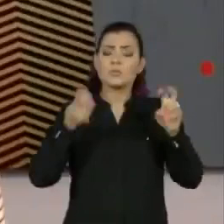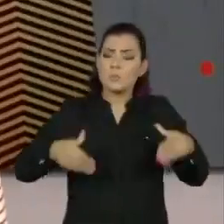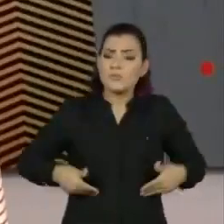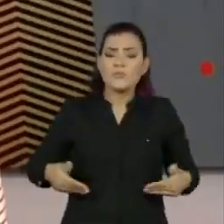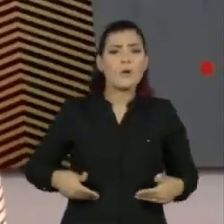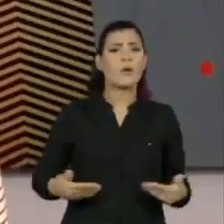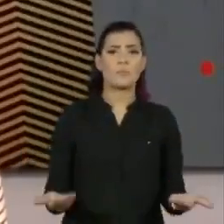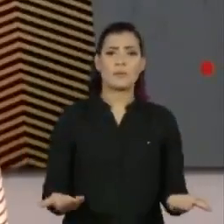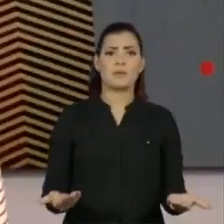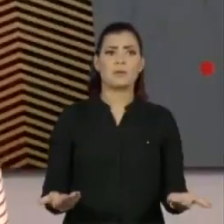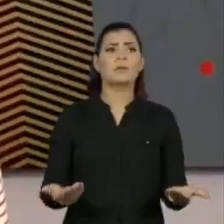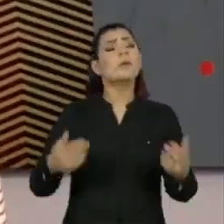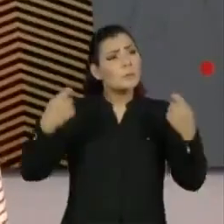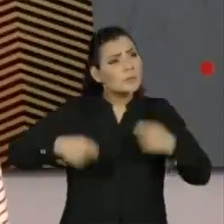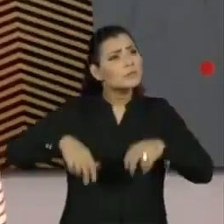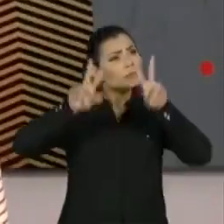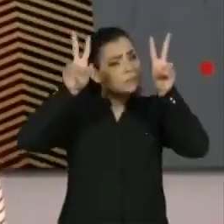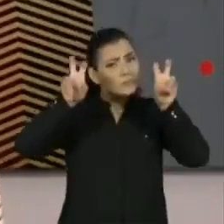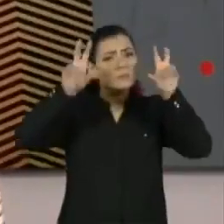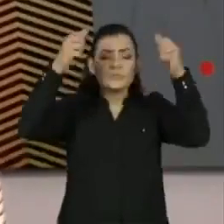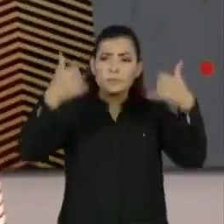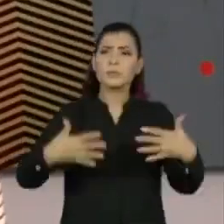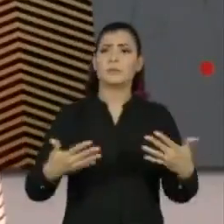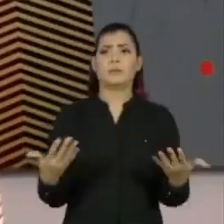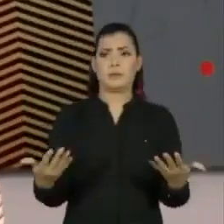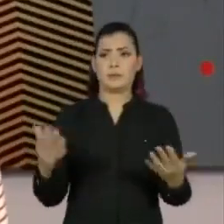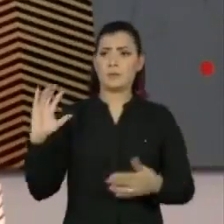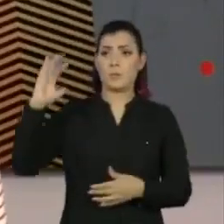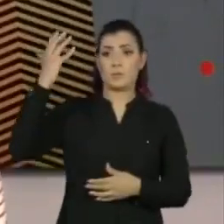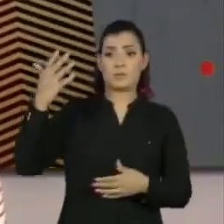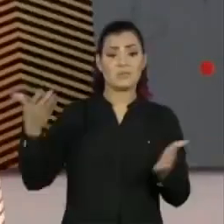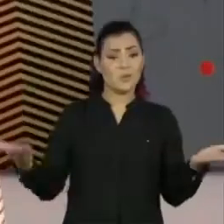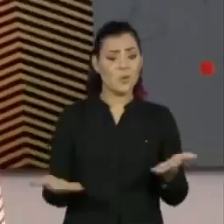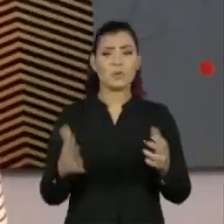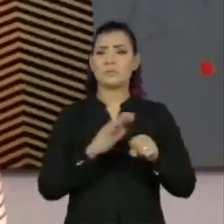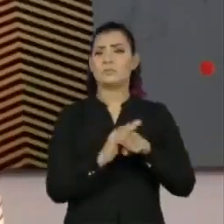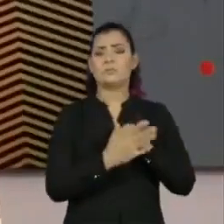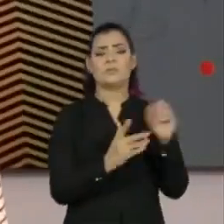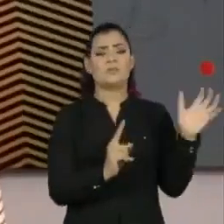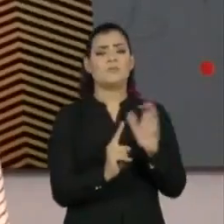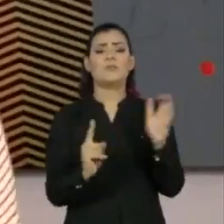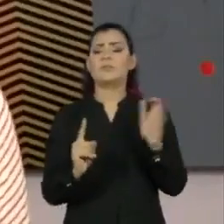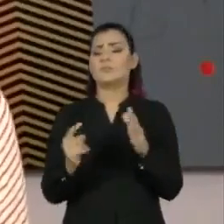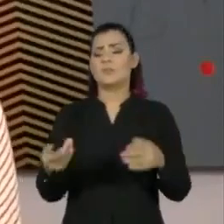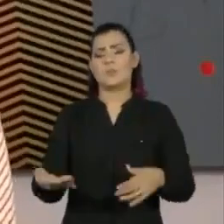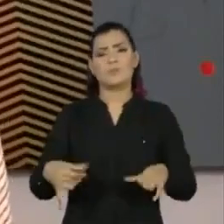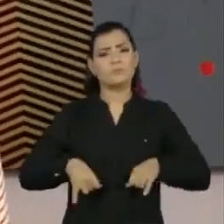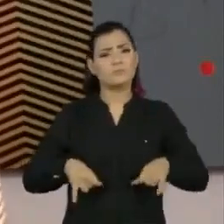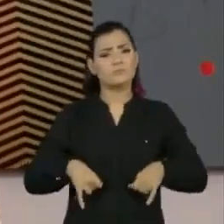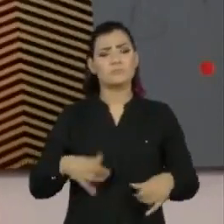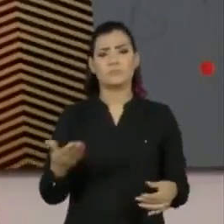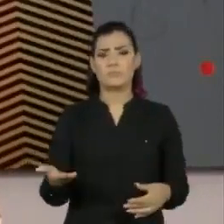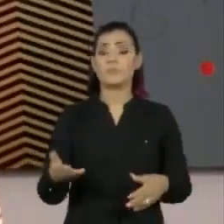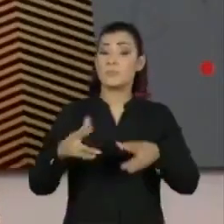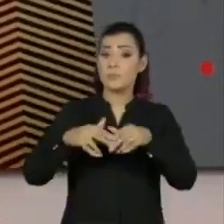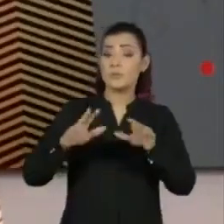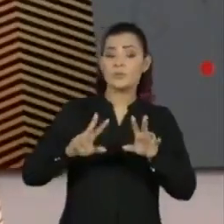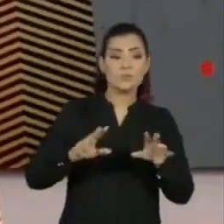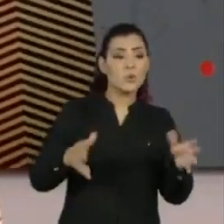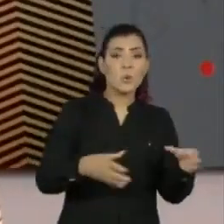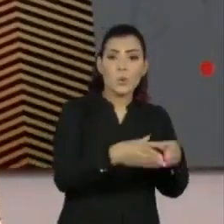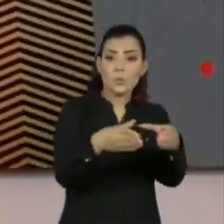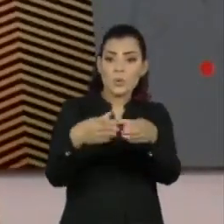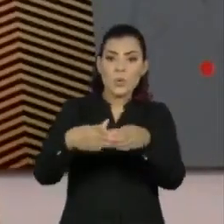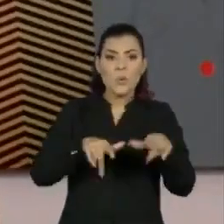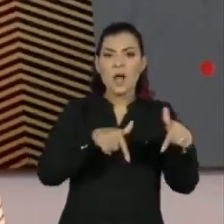A gente precisa falar do que está acontecendo agora, em que a gente vive um momento de crise e de fome. E, segundo, fortalecer esses grupos que estão